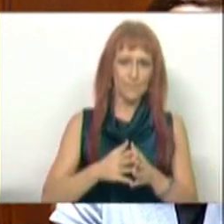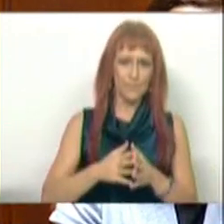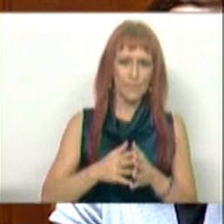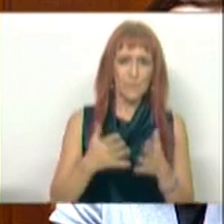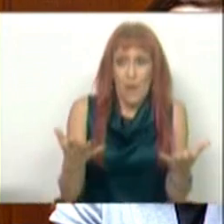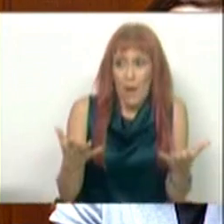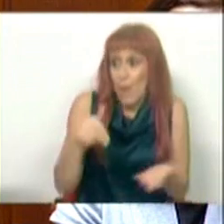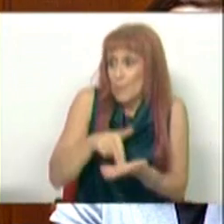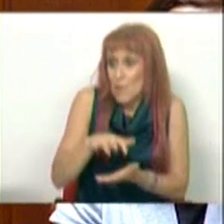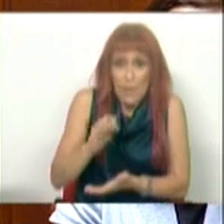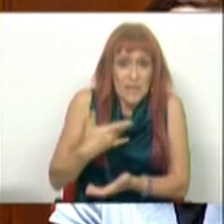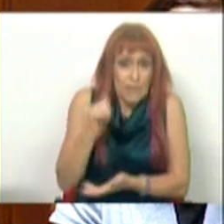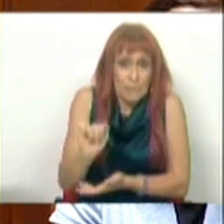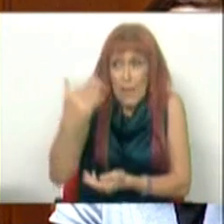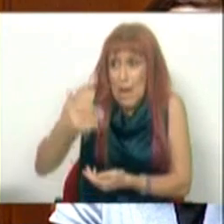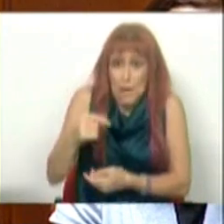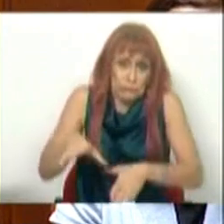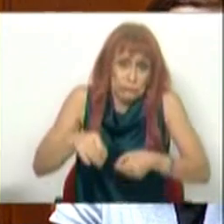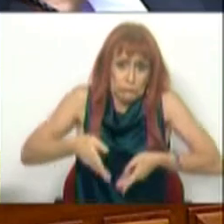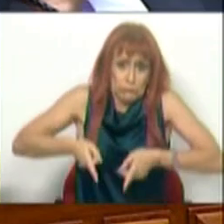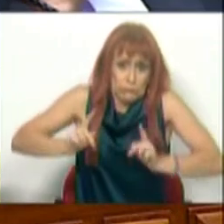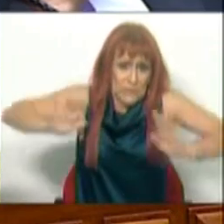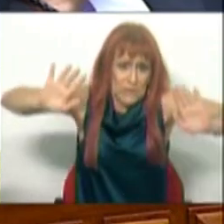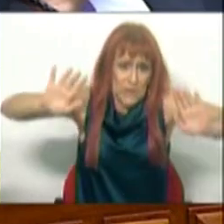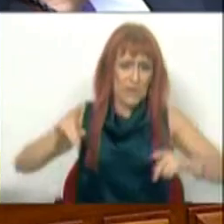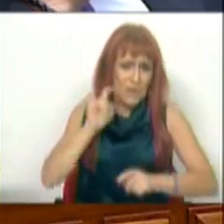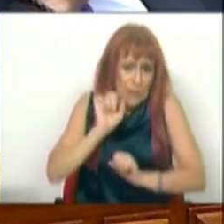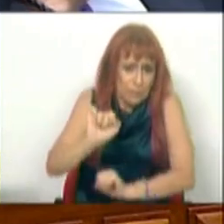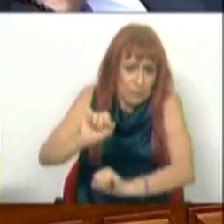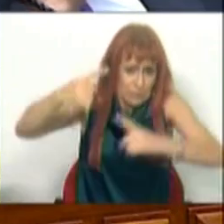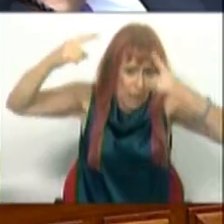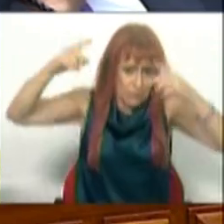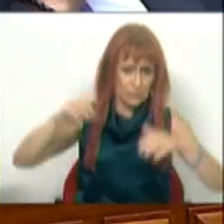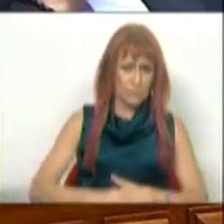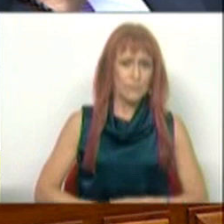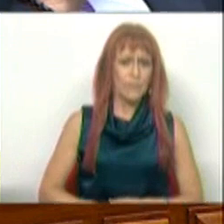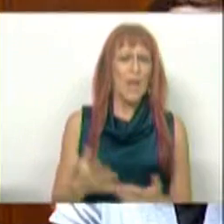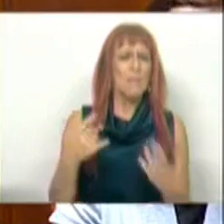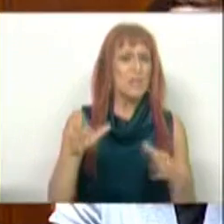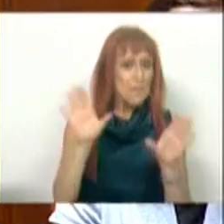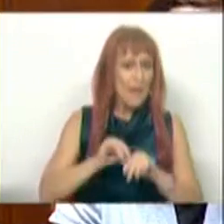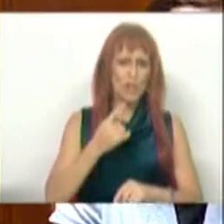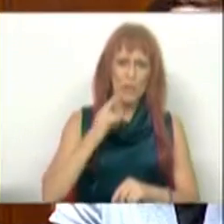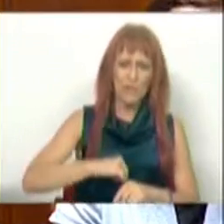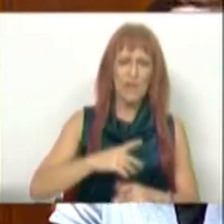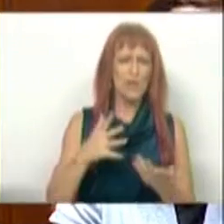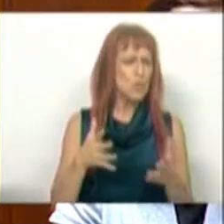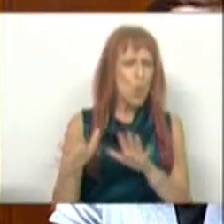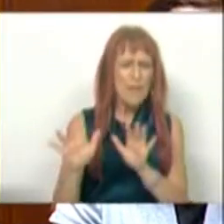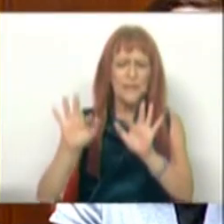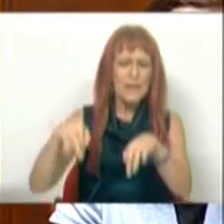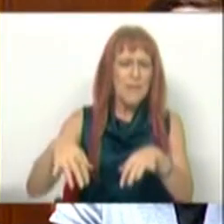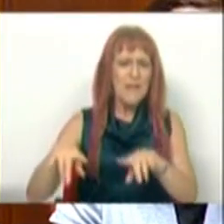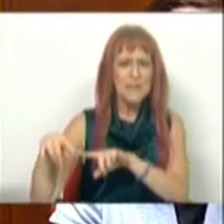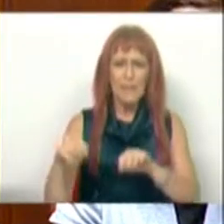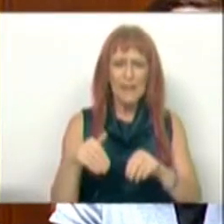E é a posição do PSD que tem direito a assumi-la e a defendê-la. Mas, mais uma vez, vamos quase terminar